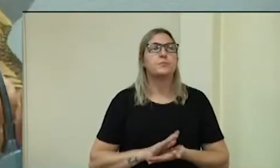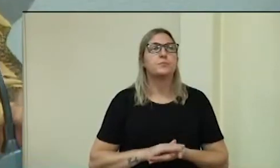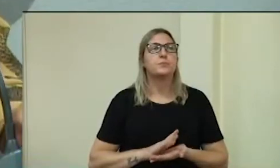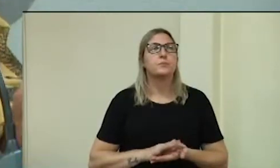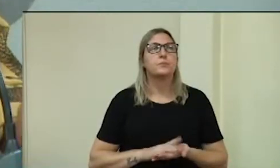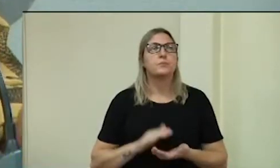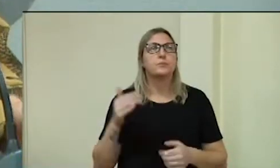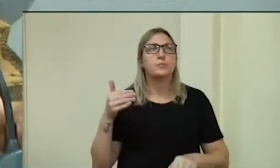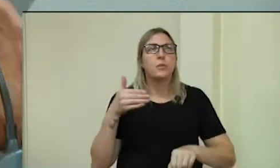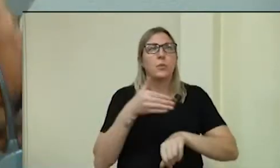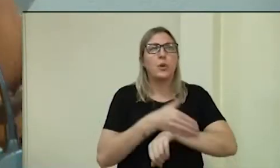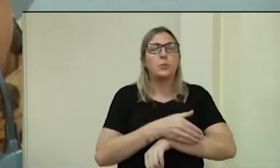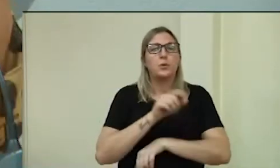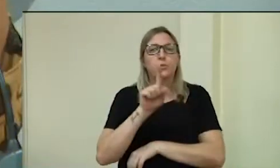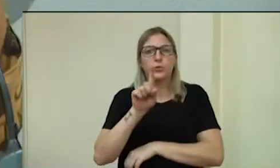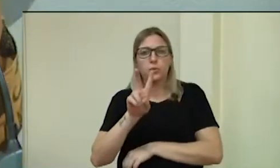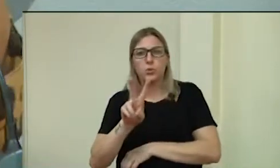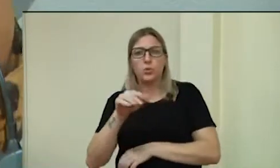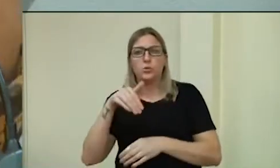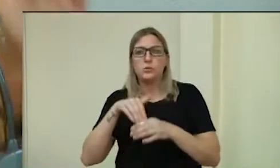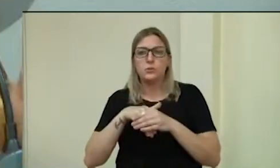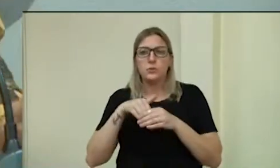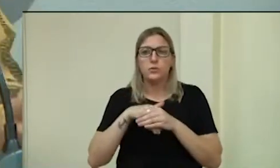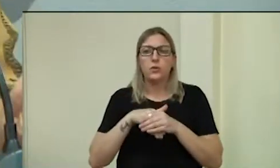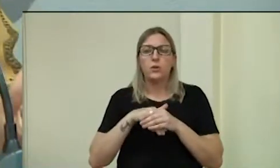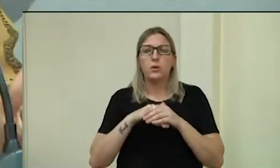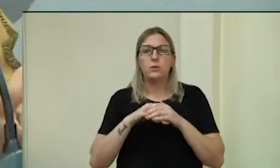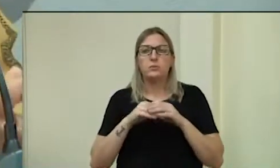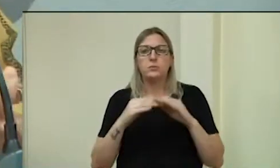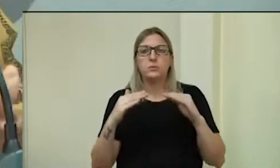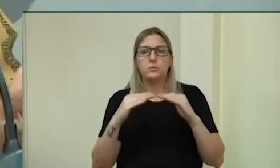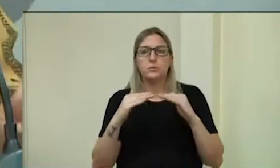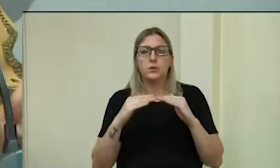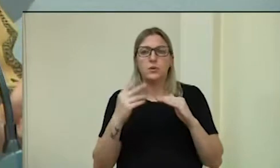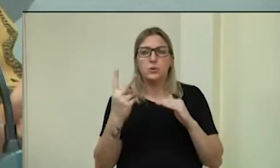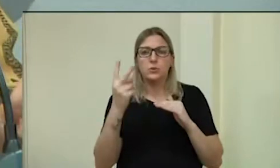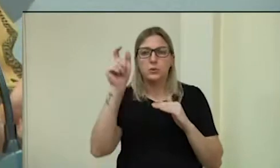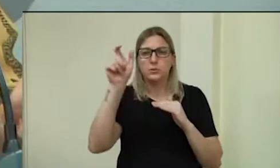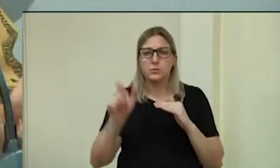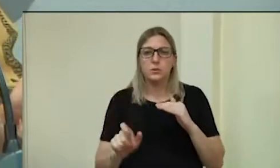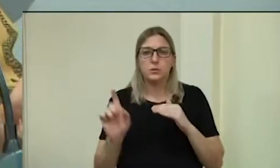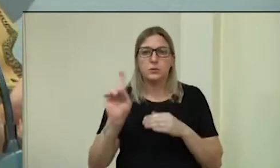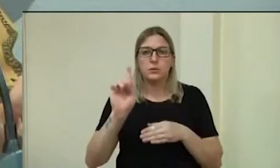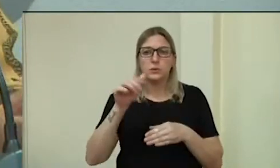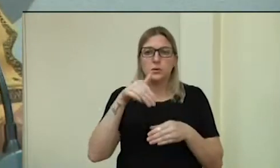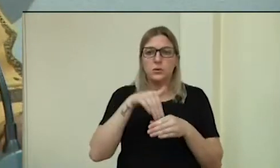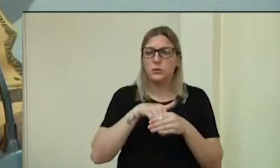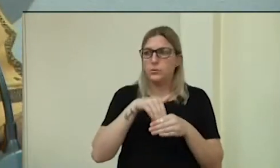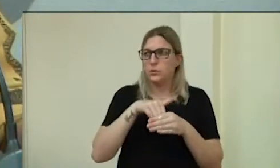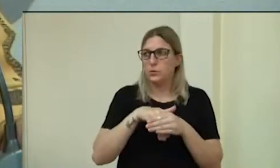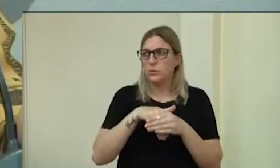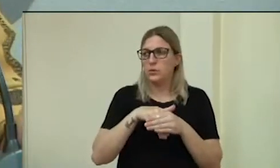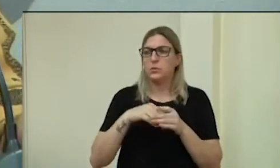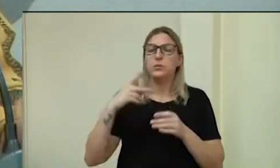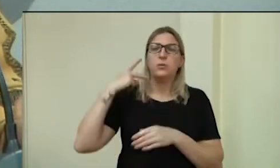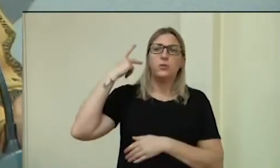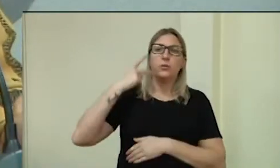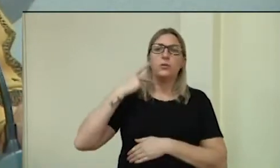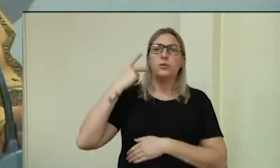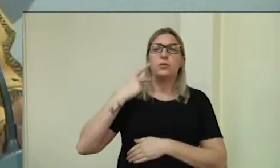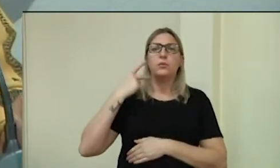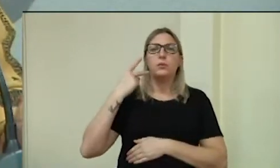Aprovado com 12 votos favoráveis, duas abstenções, mas acho que temos mais uma, do vereador